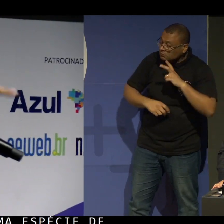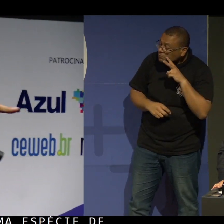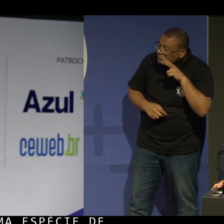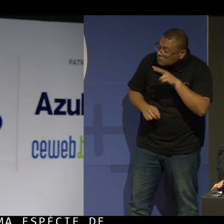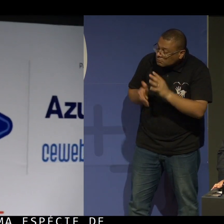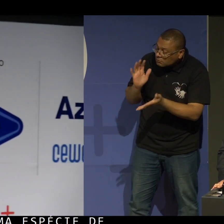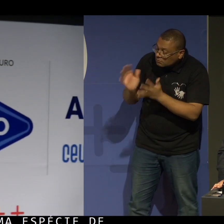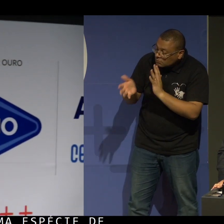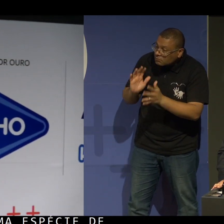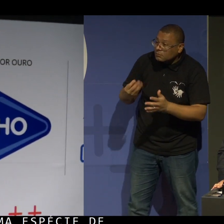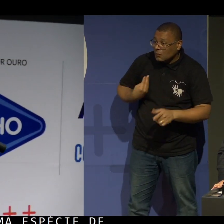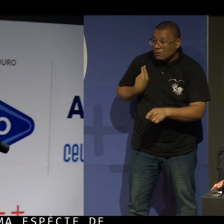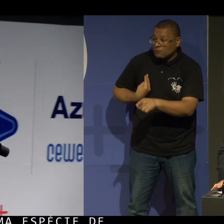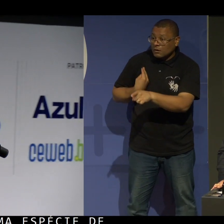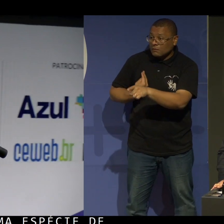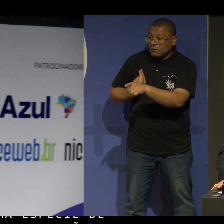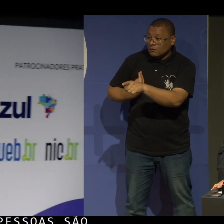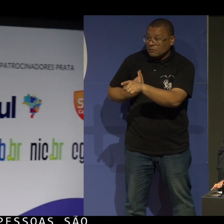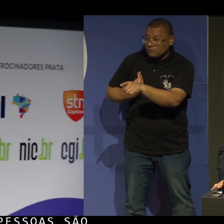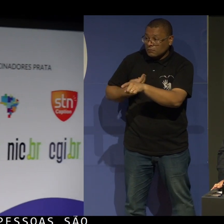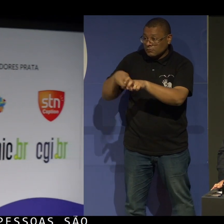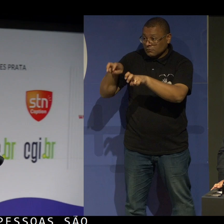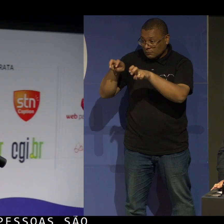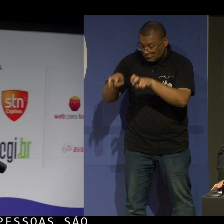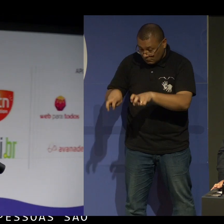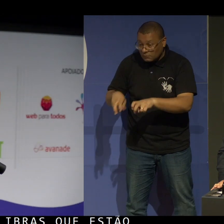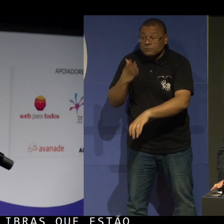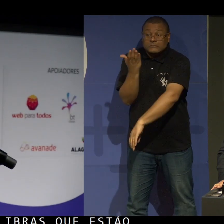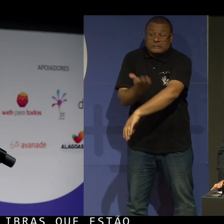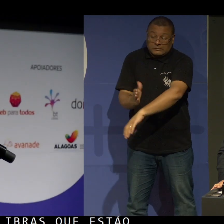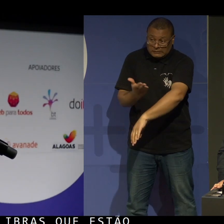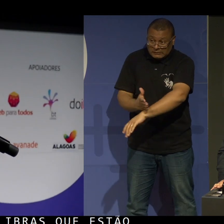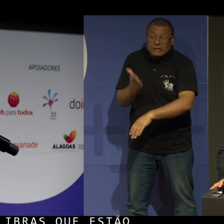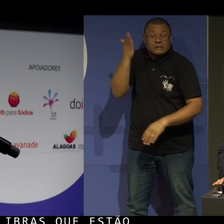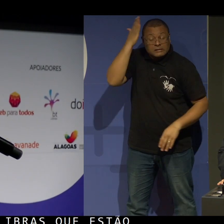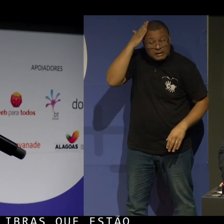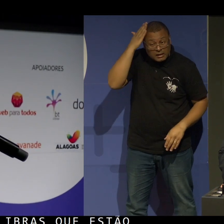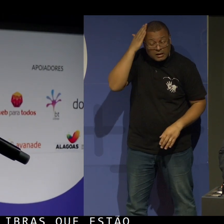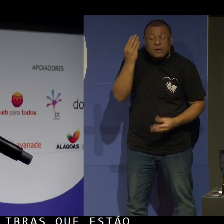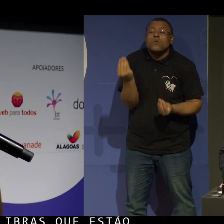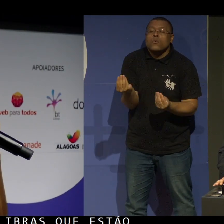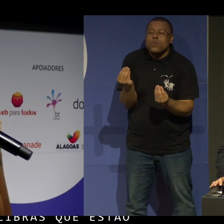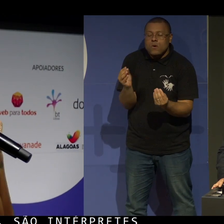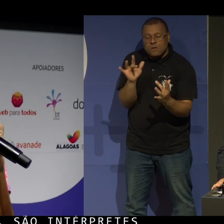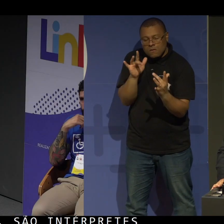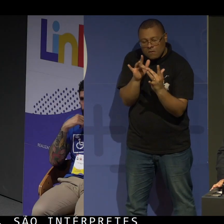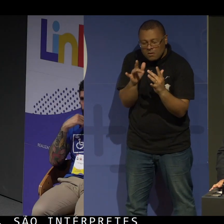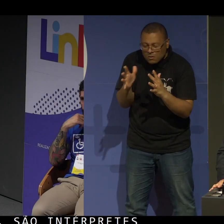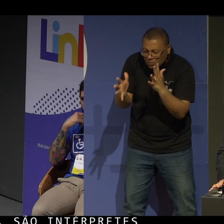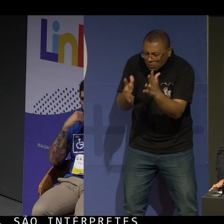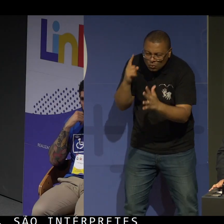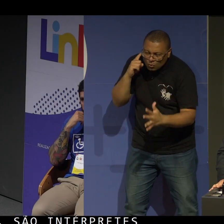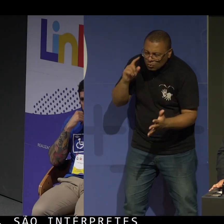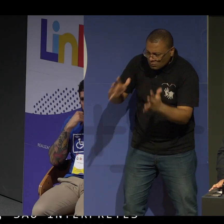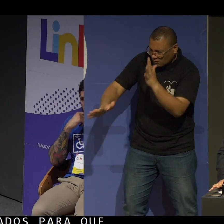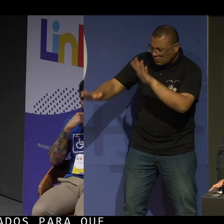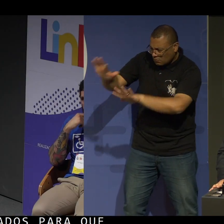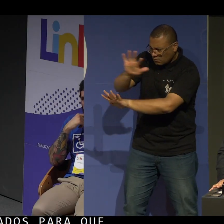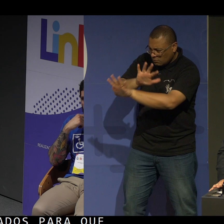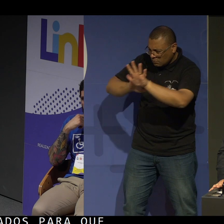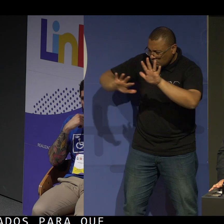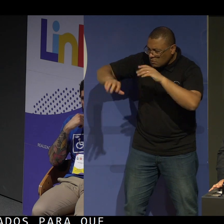que estão aqui, inclusive. São intérpretes de libras treinados para que eles consigam compreender o que o surdo está falando,